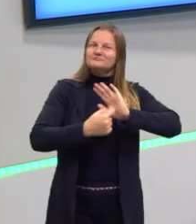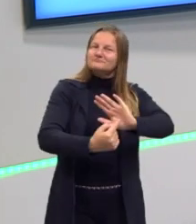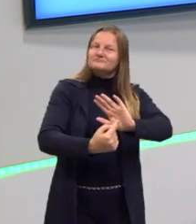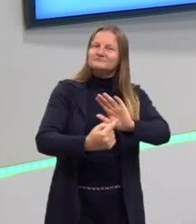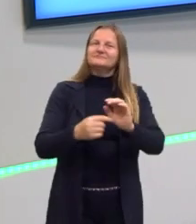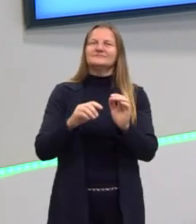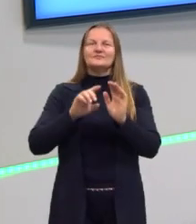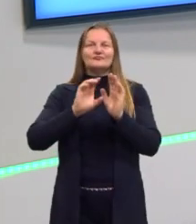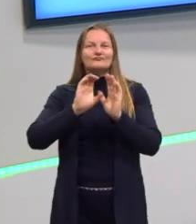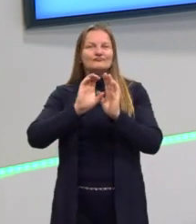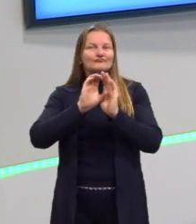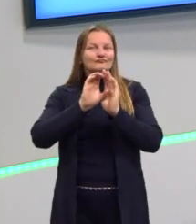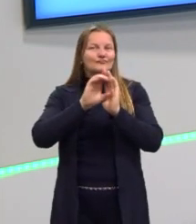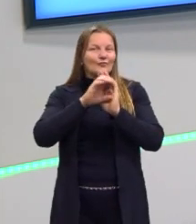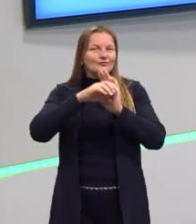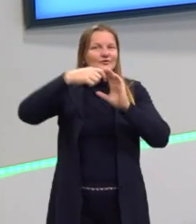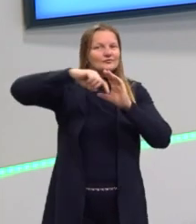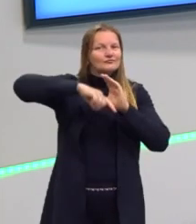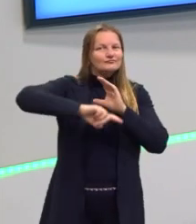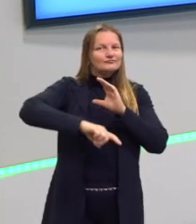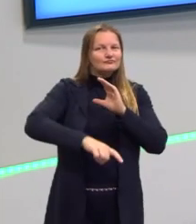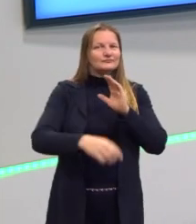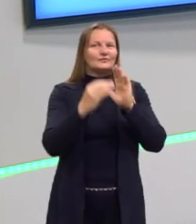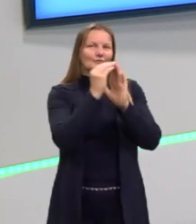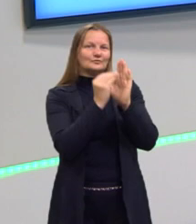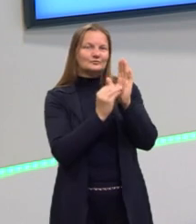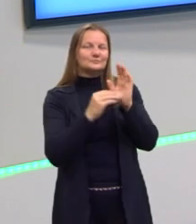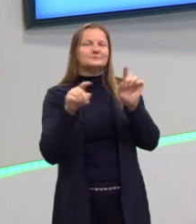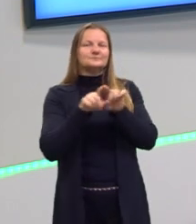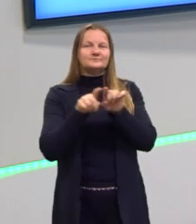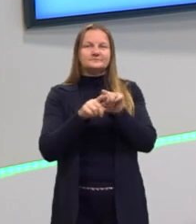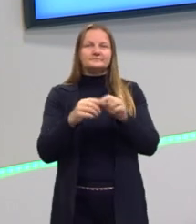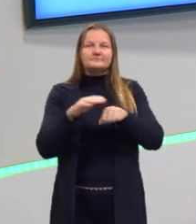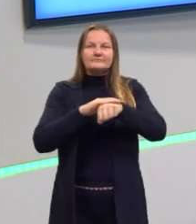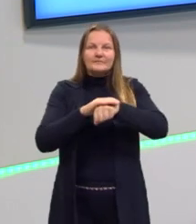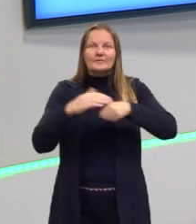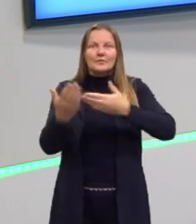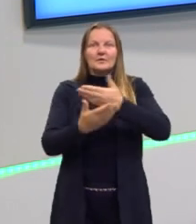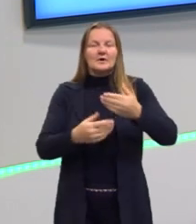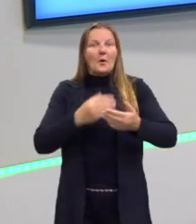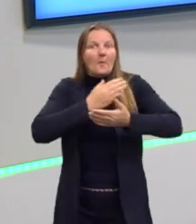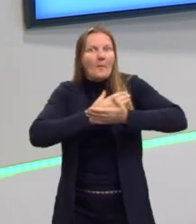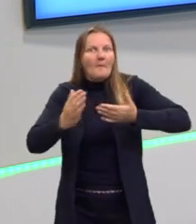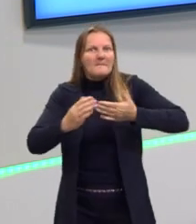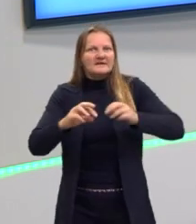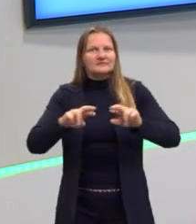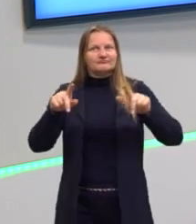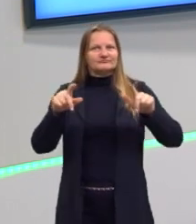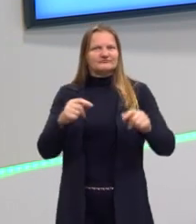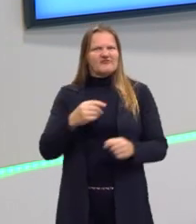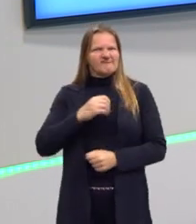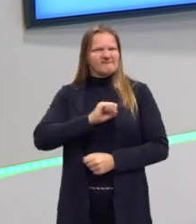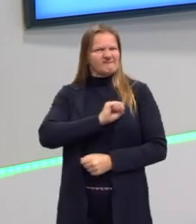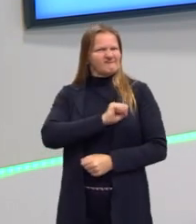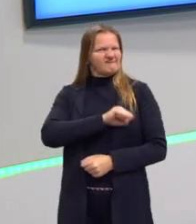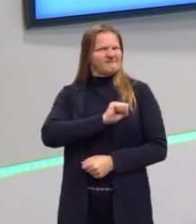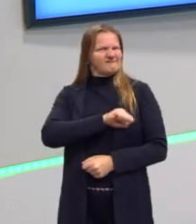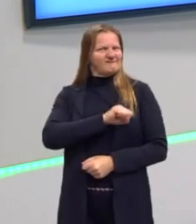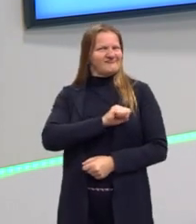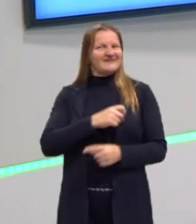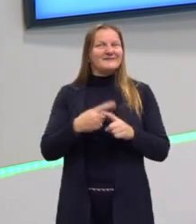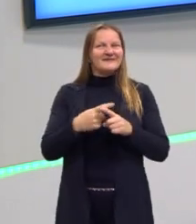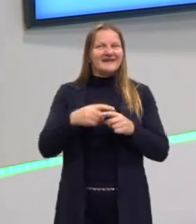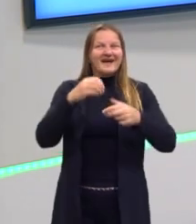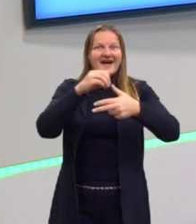para a nossa aula esse conteúdo. E eu já vou começar com vocês com uma questão. Hoje eu estou bem malvada, né? Vamos